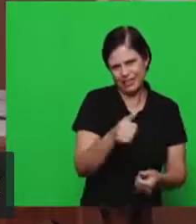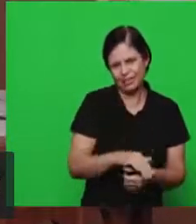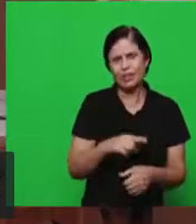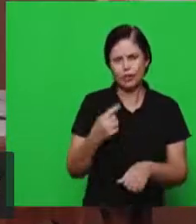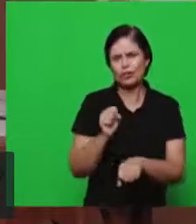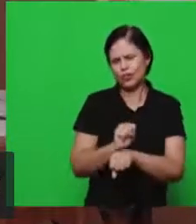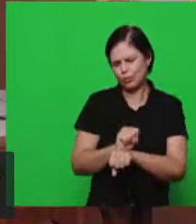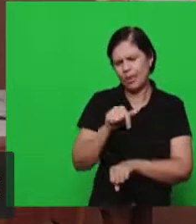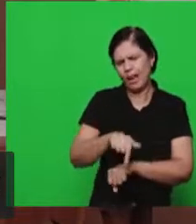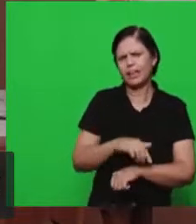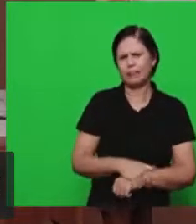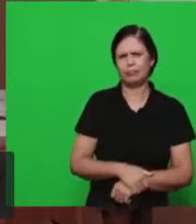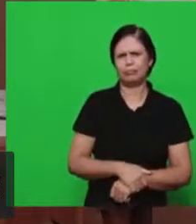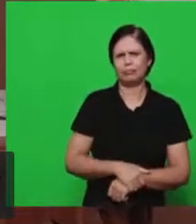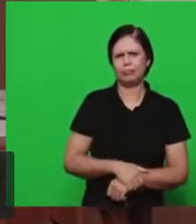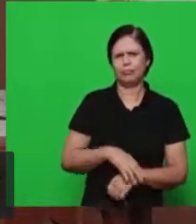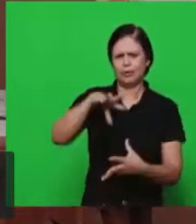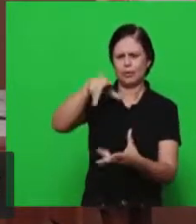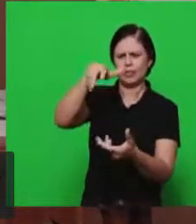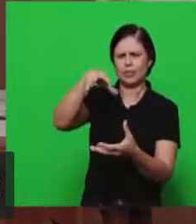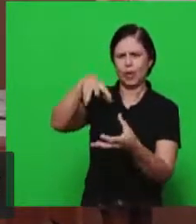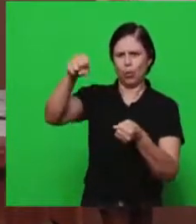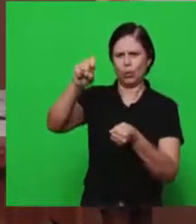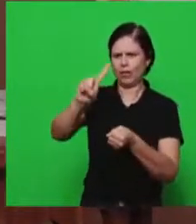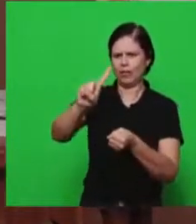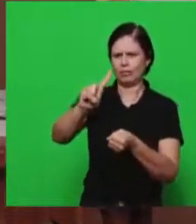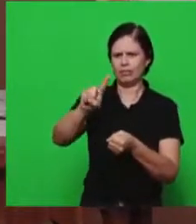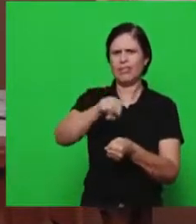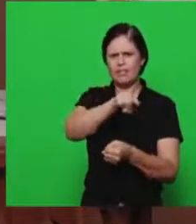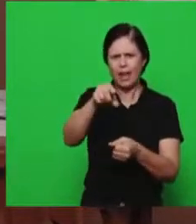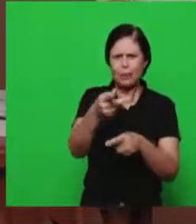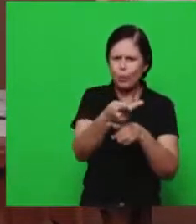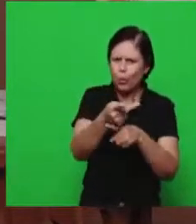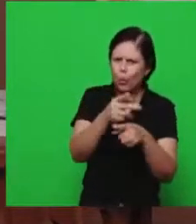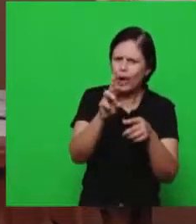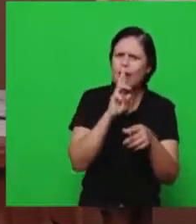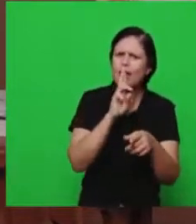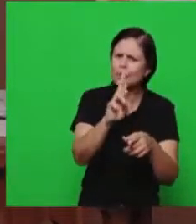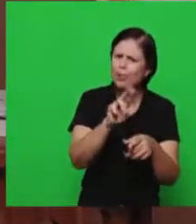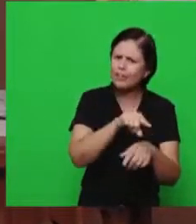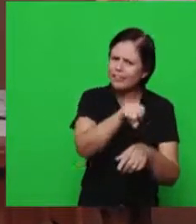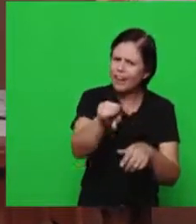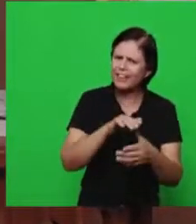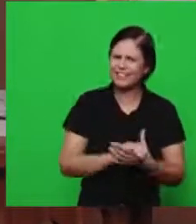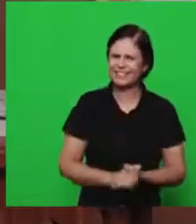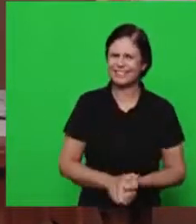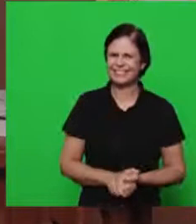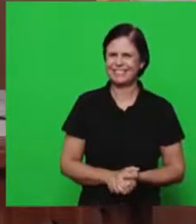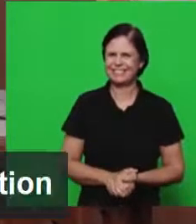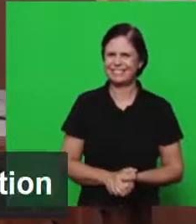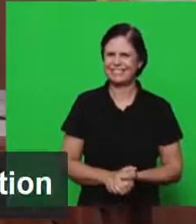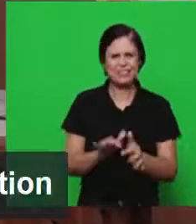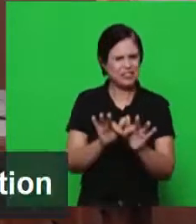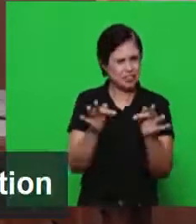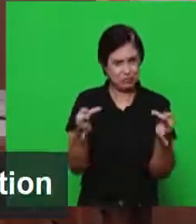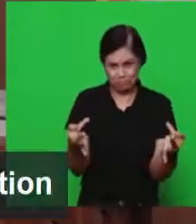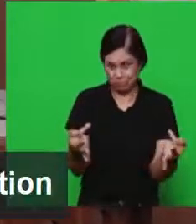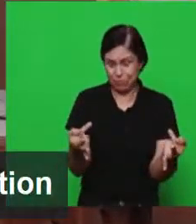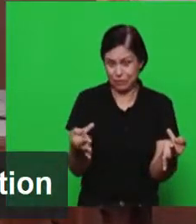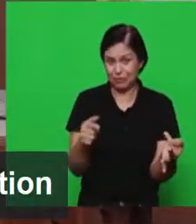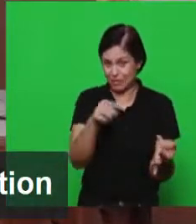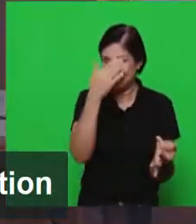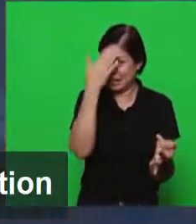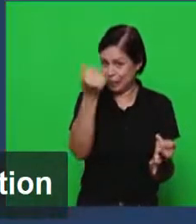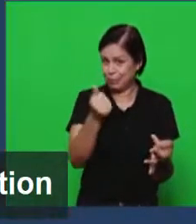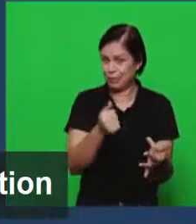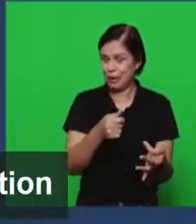esperar aqui os irmãos buscarem essa resposta para a palavra é simples quem ouviu inclusive